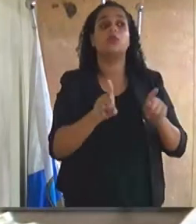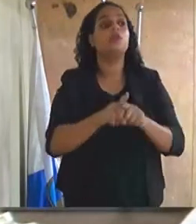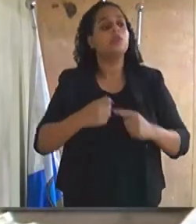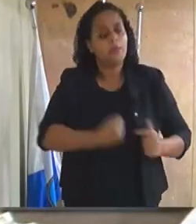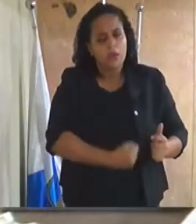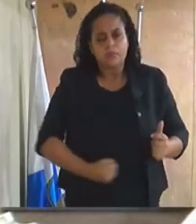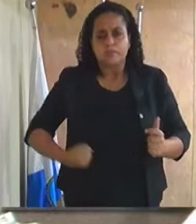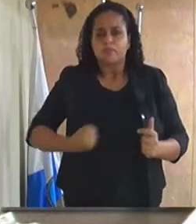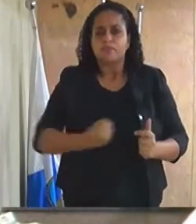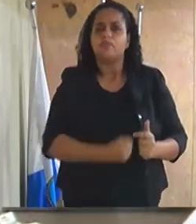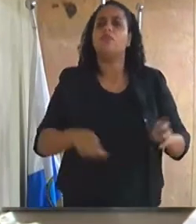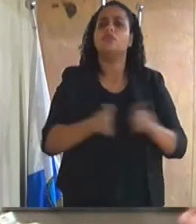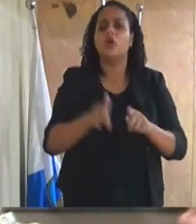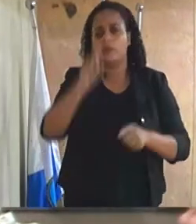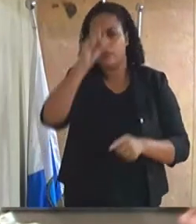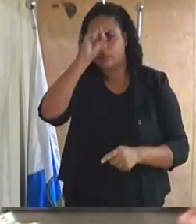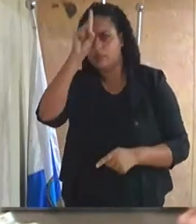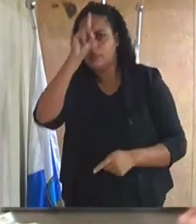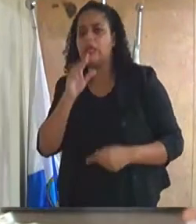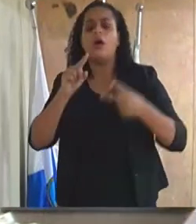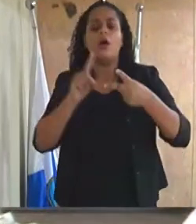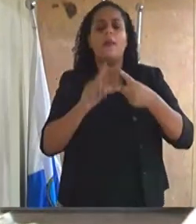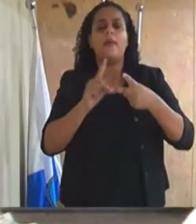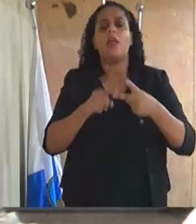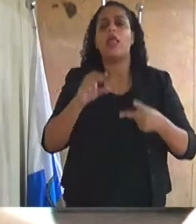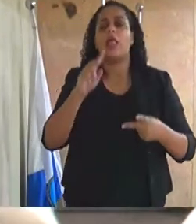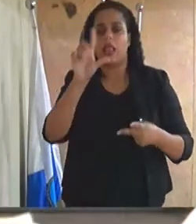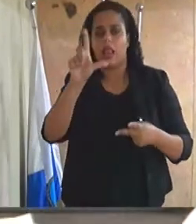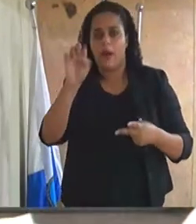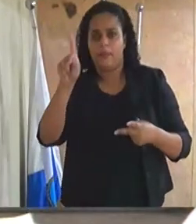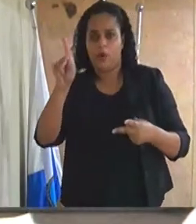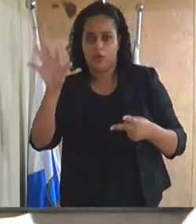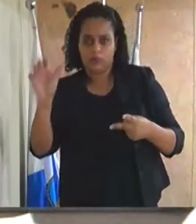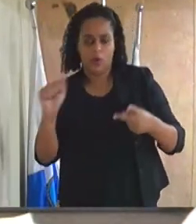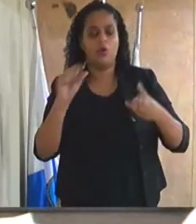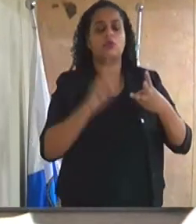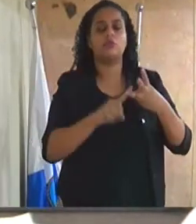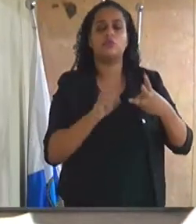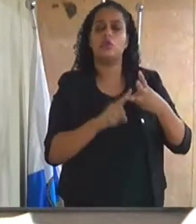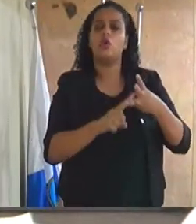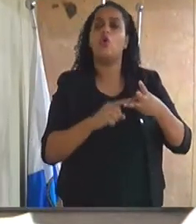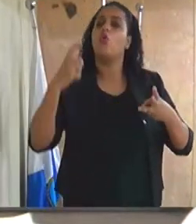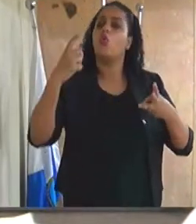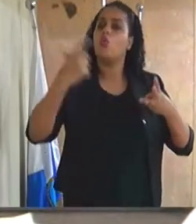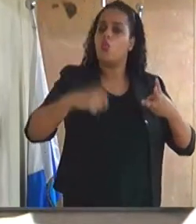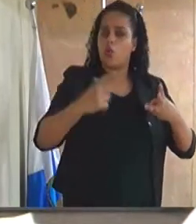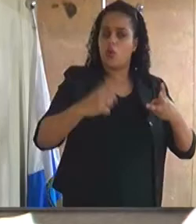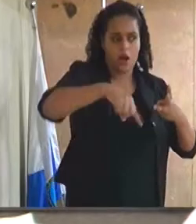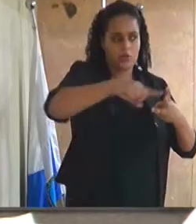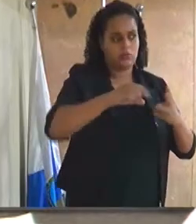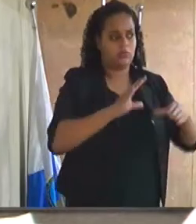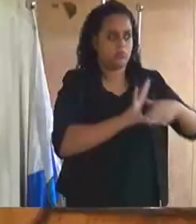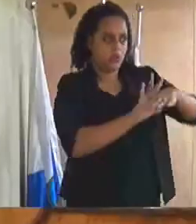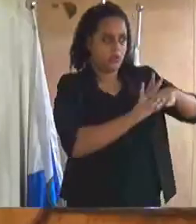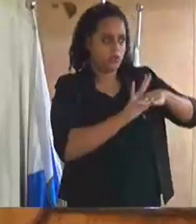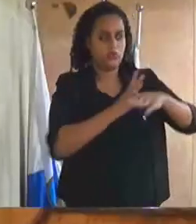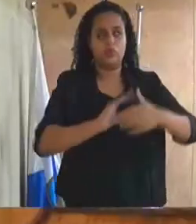em postos de saúde clínicas hospitais laboratórios e similares localizados no município de Duque de Caxias